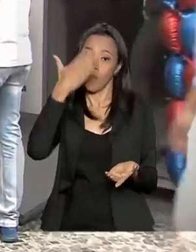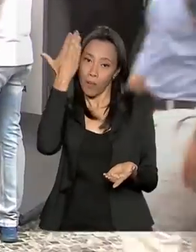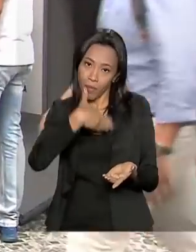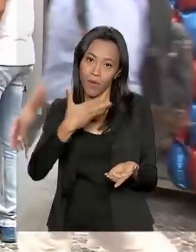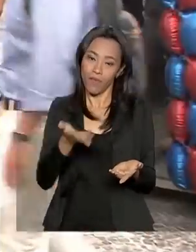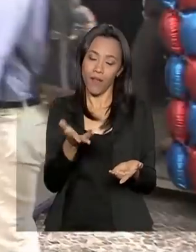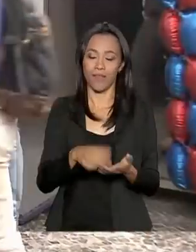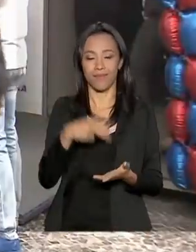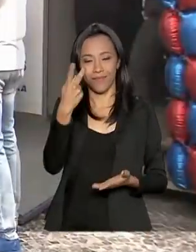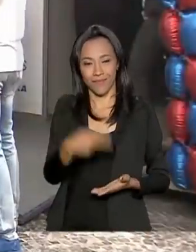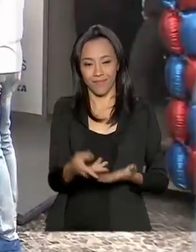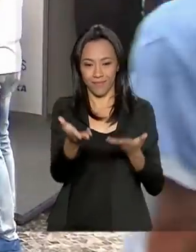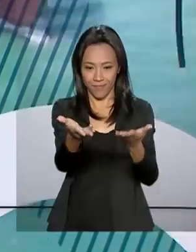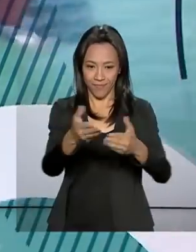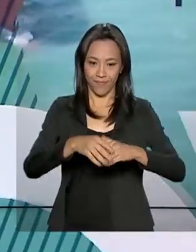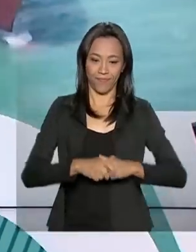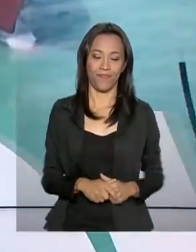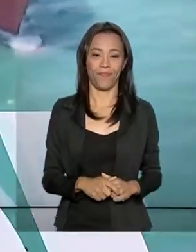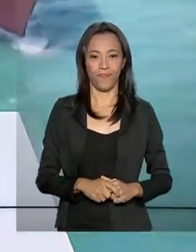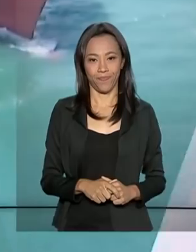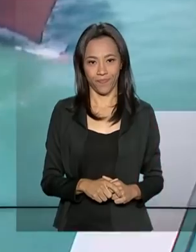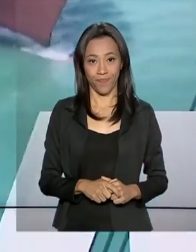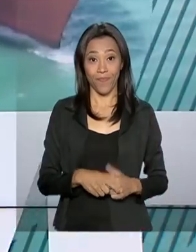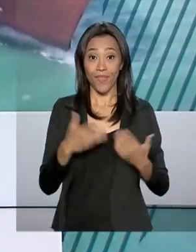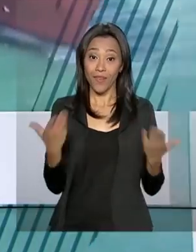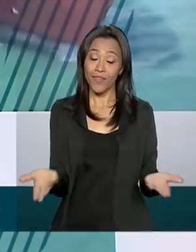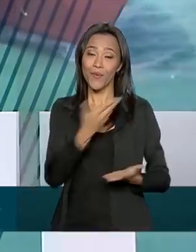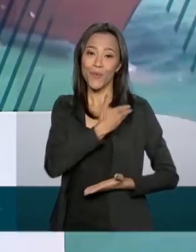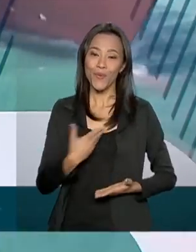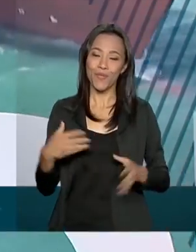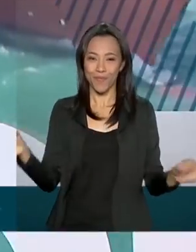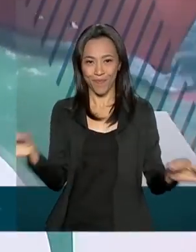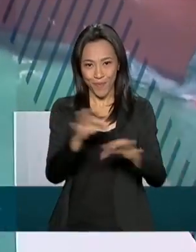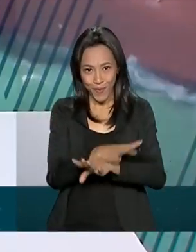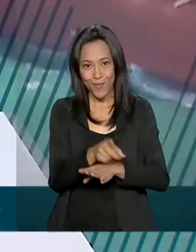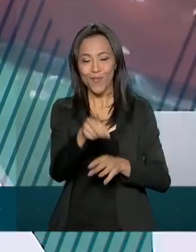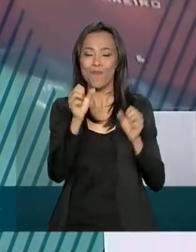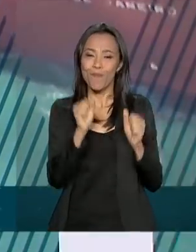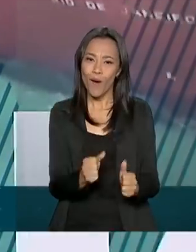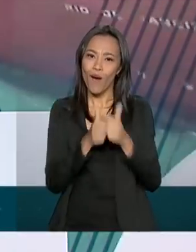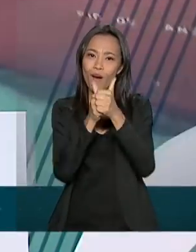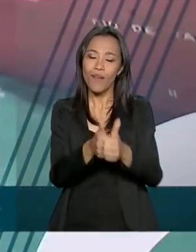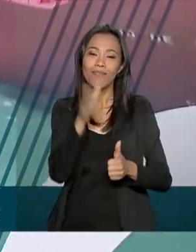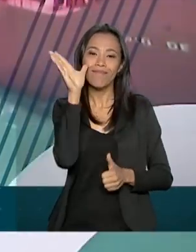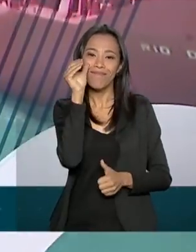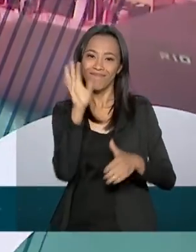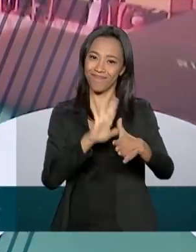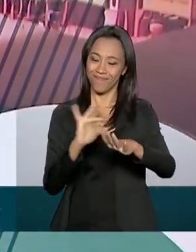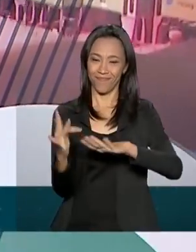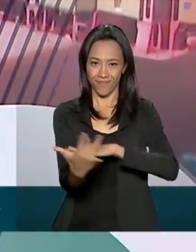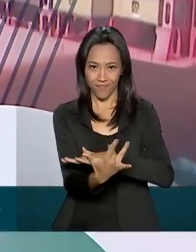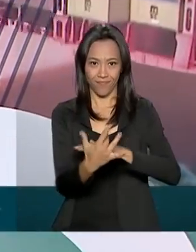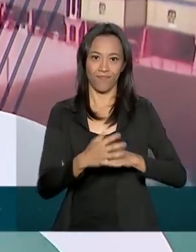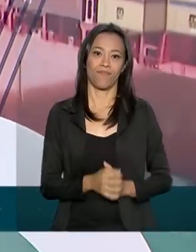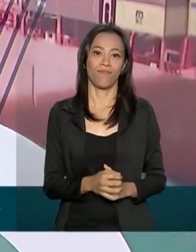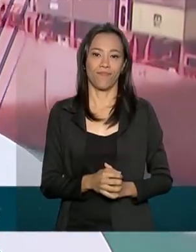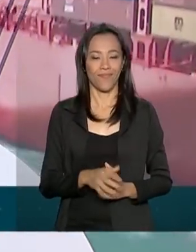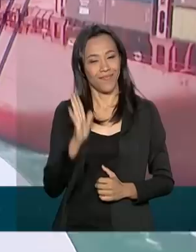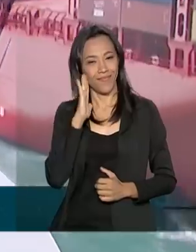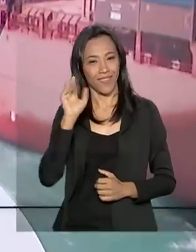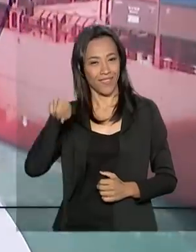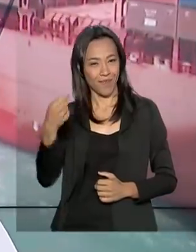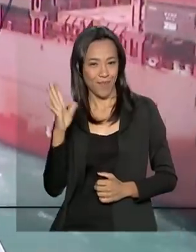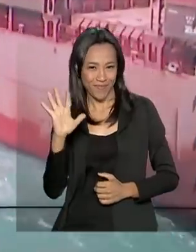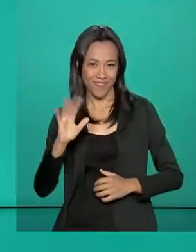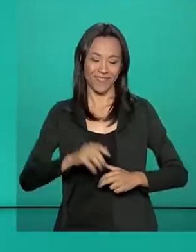Tiago Pimenta para o Governo Agora. E o Governo Agora termina aqui. Você pode nos acompanhar também pelas redes sociais. Até a